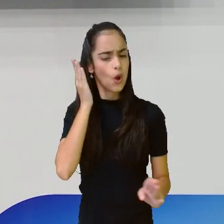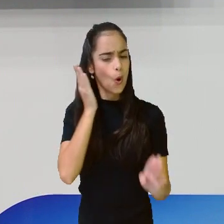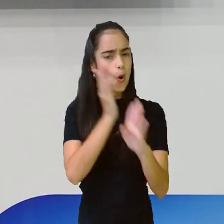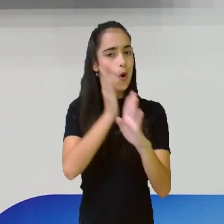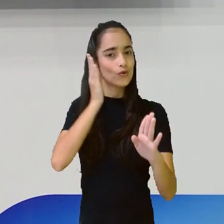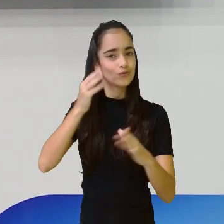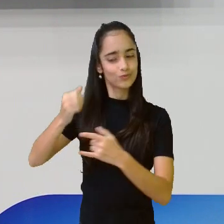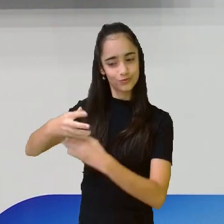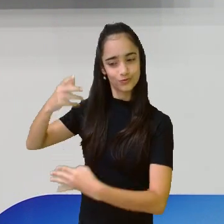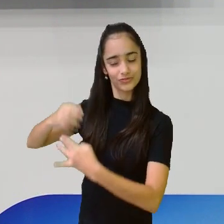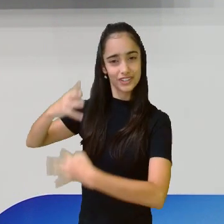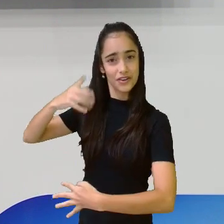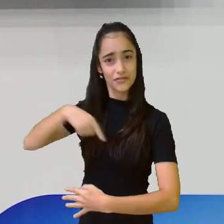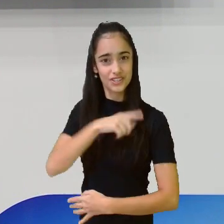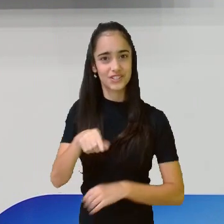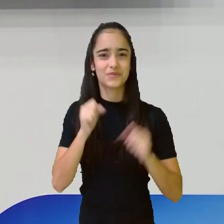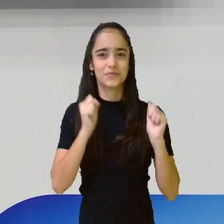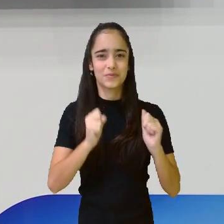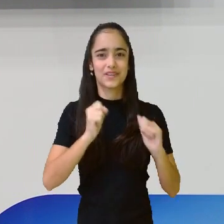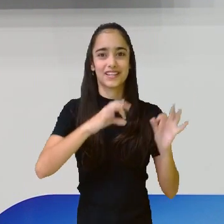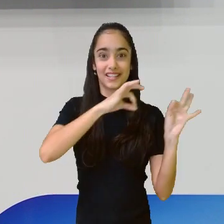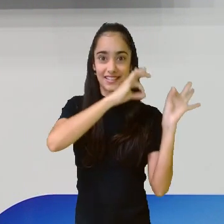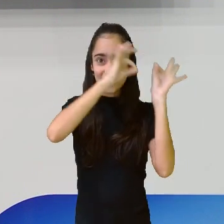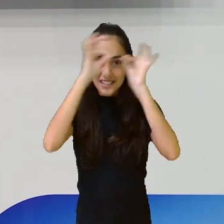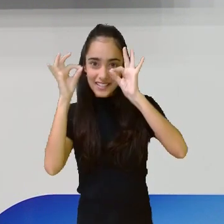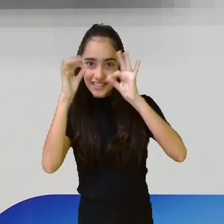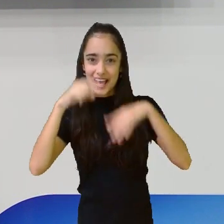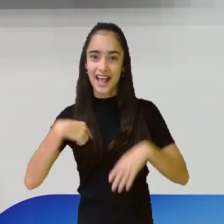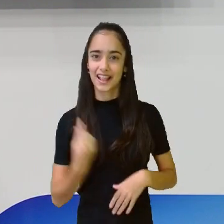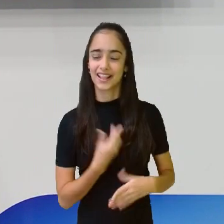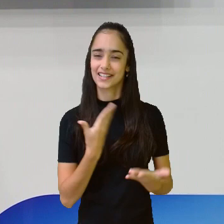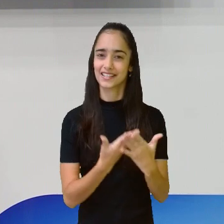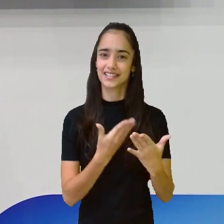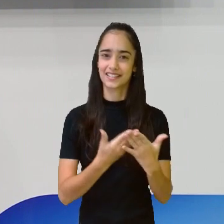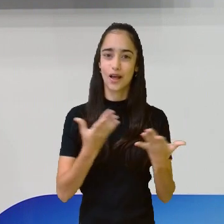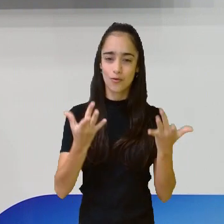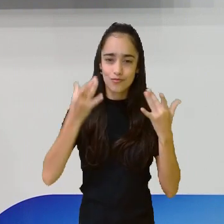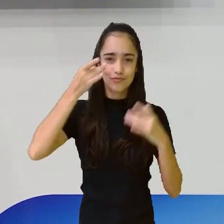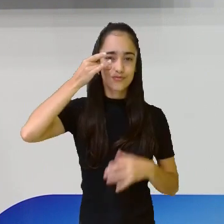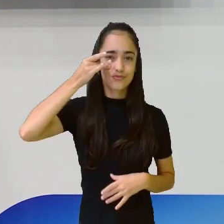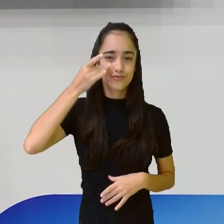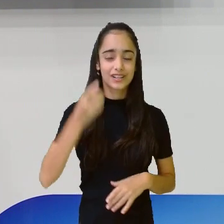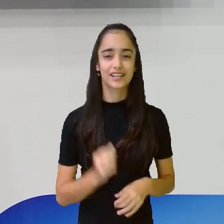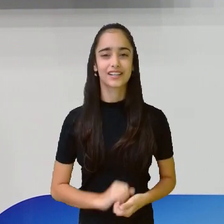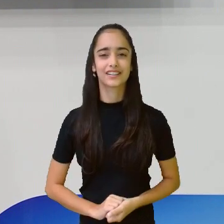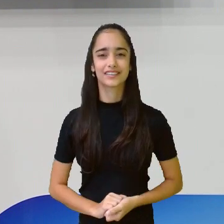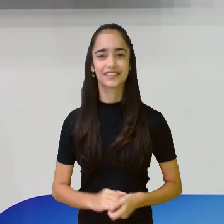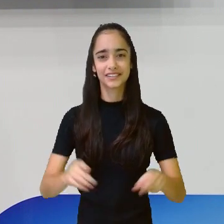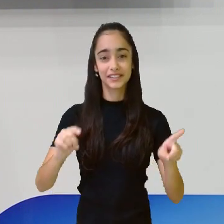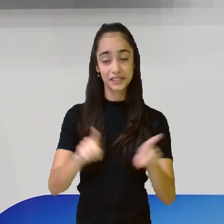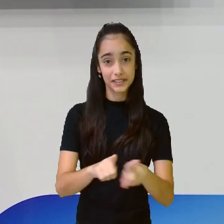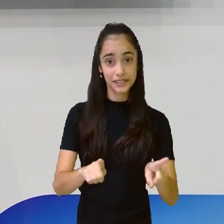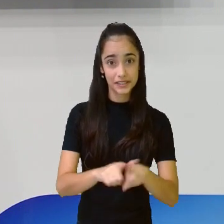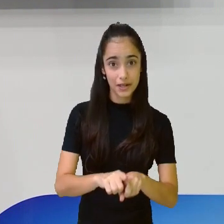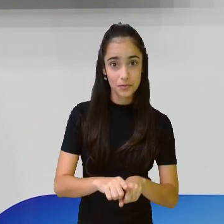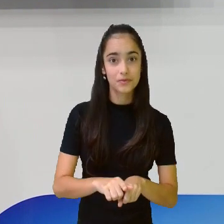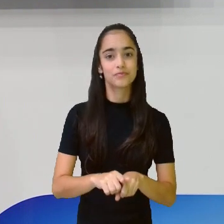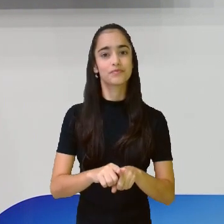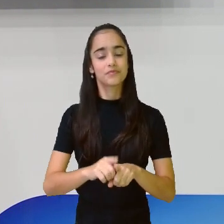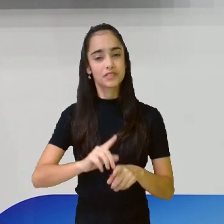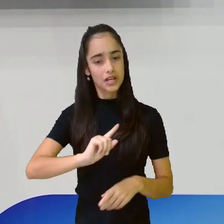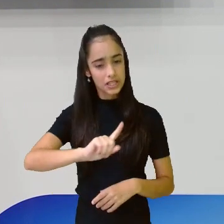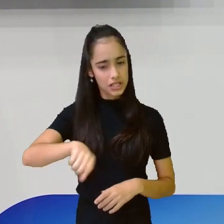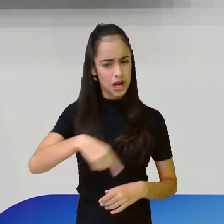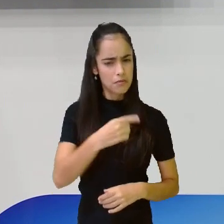chat. Além de assistir as nossas aulas ao vivo, através do aplicativo. E também a reposição